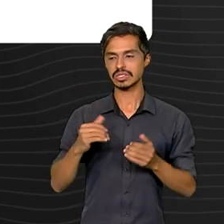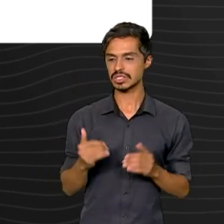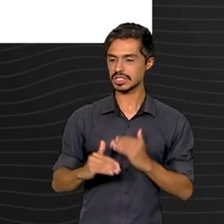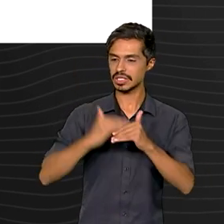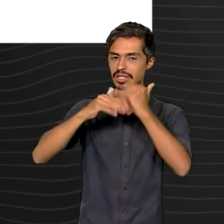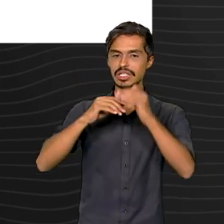menos desigual.